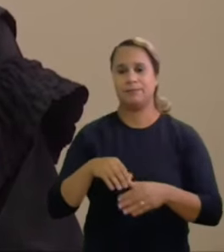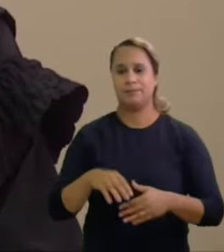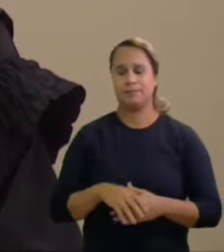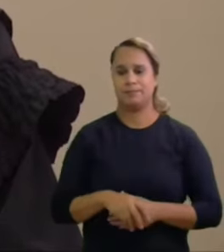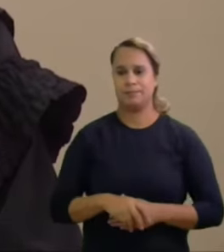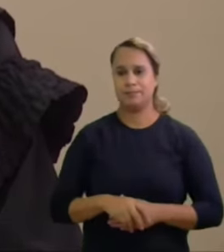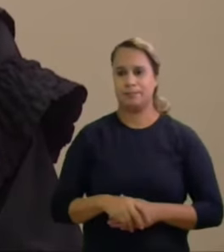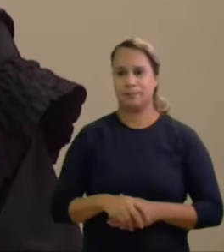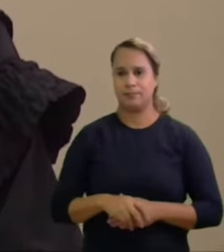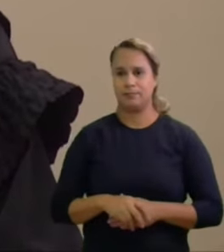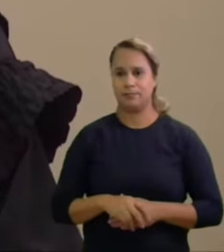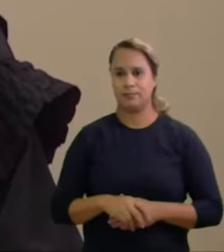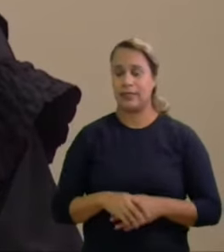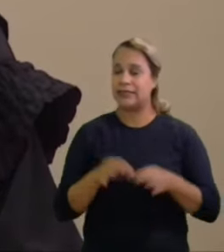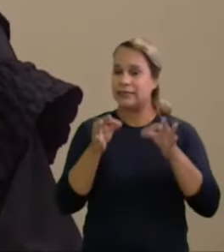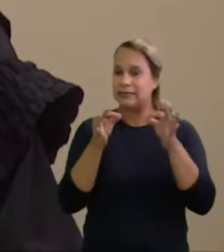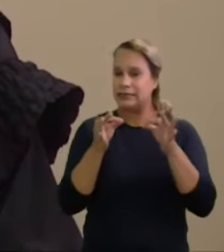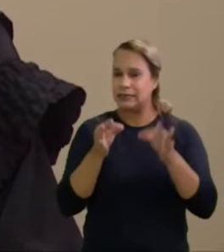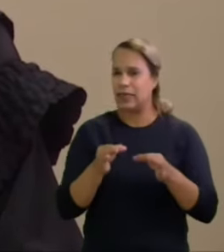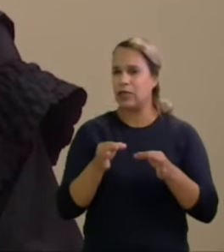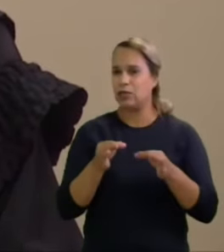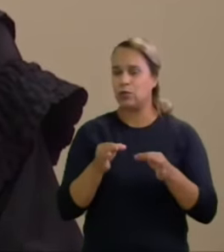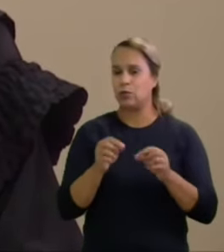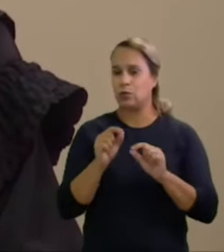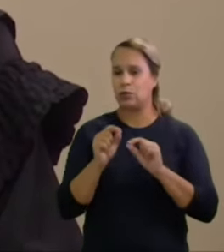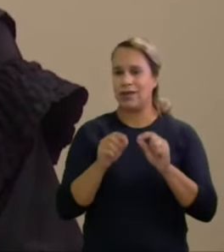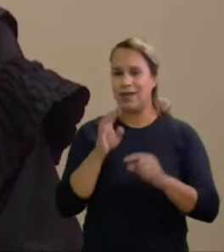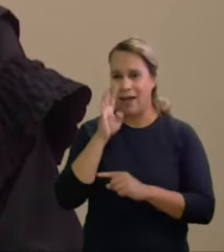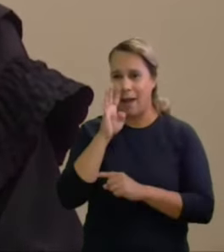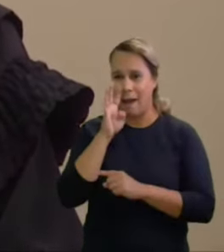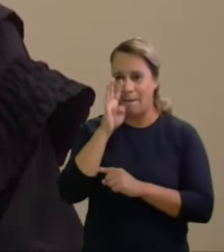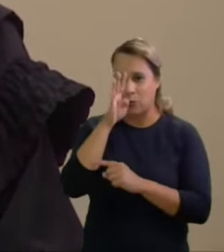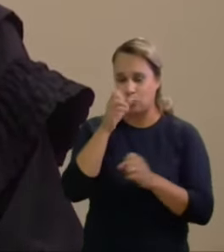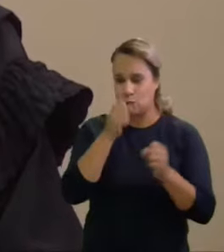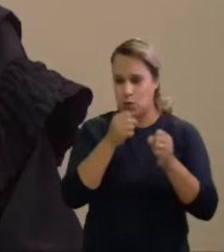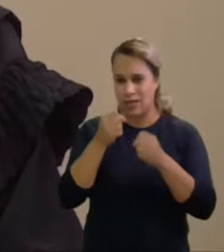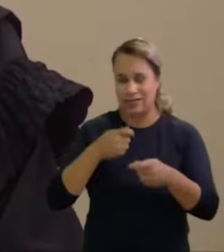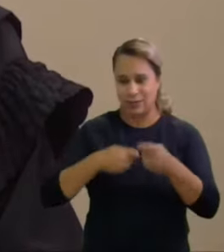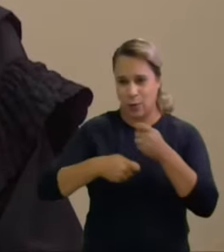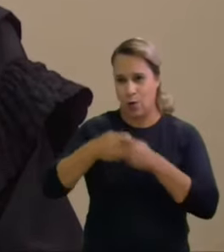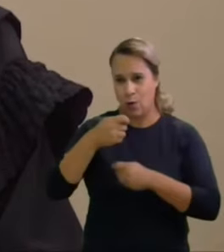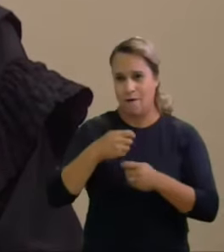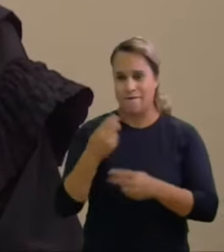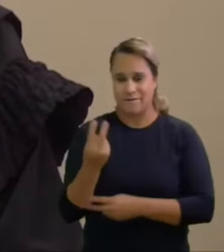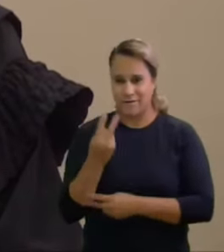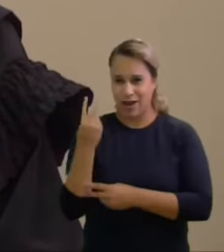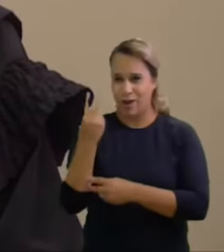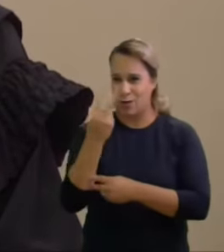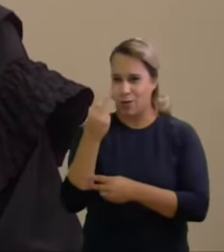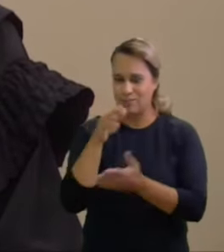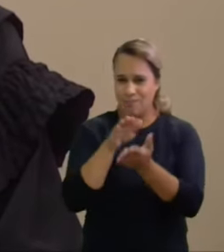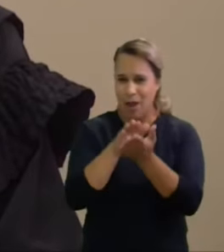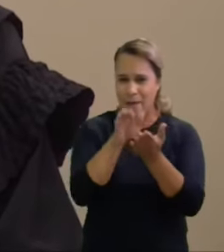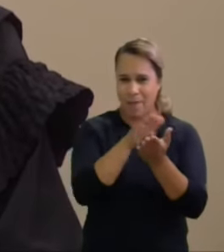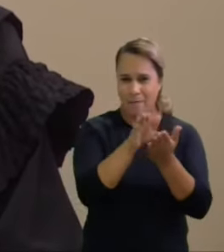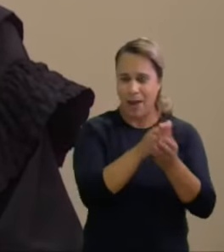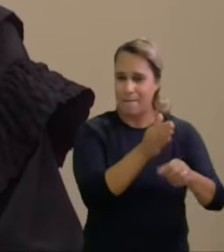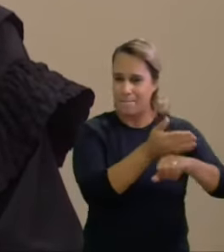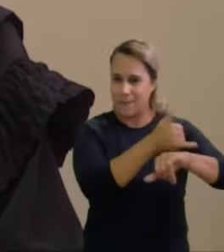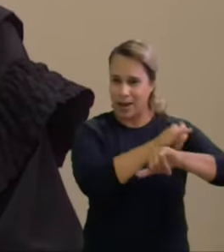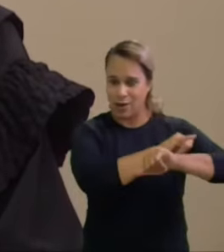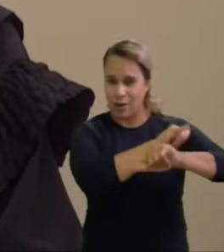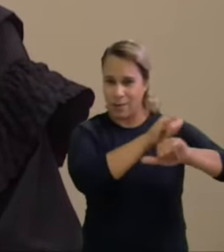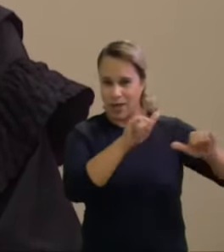por certo tratando-se de abuso de poder econômico os valores dos gastos com a pré-campanha consistem em um dos